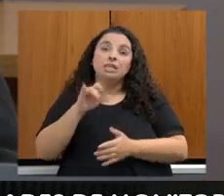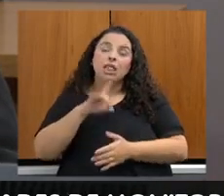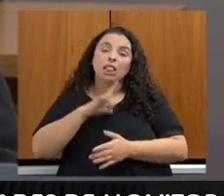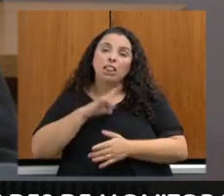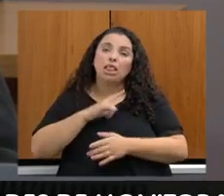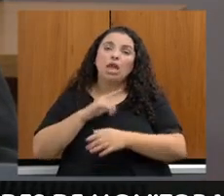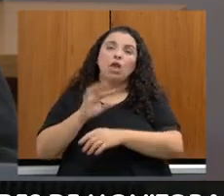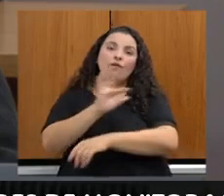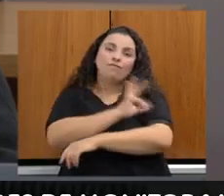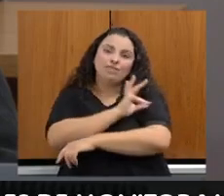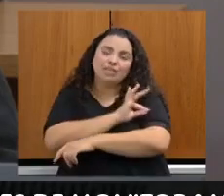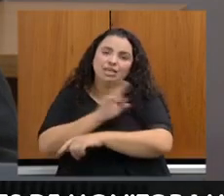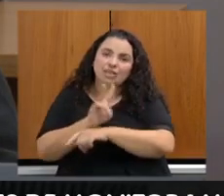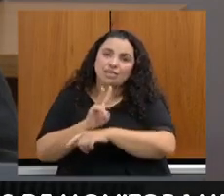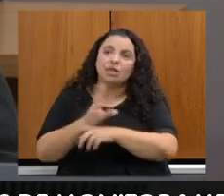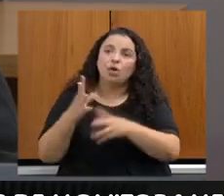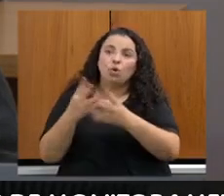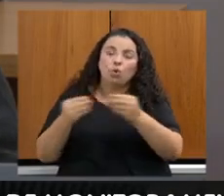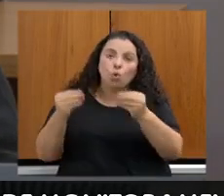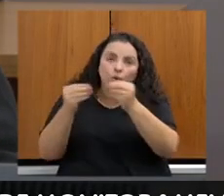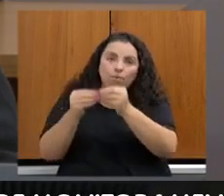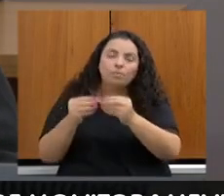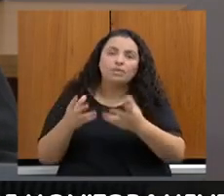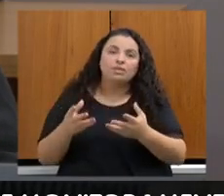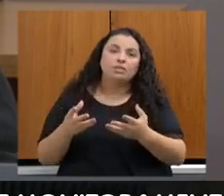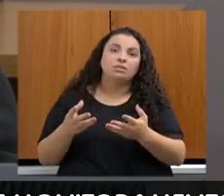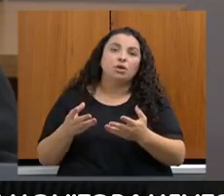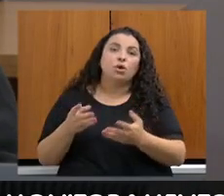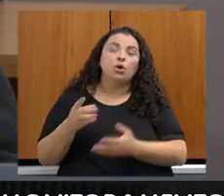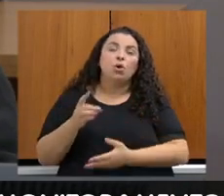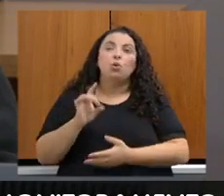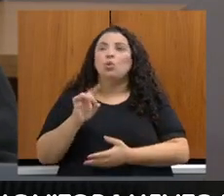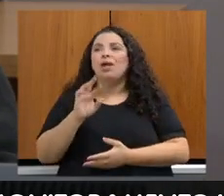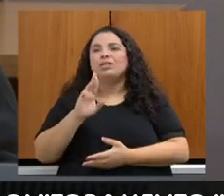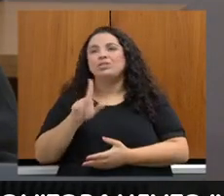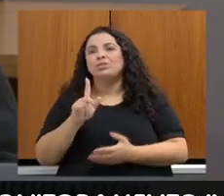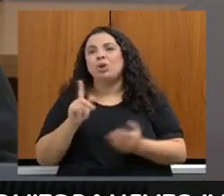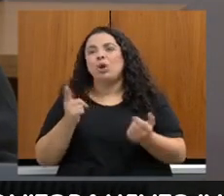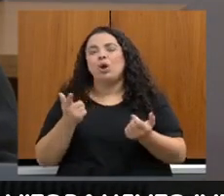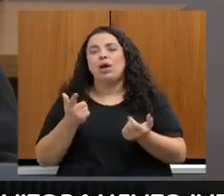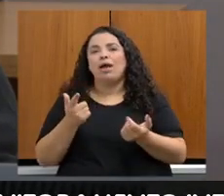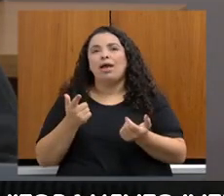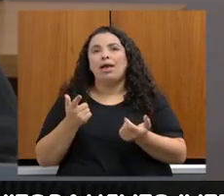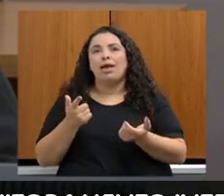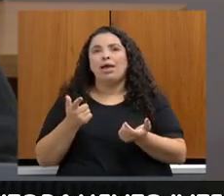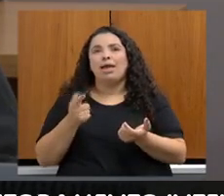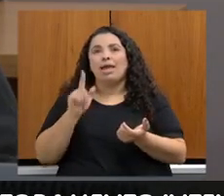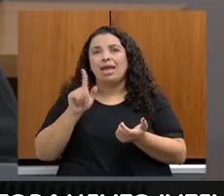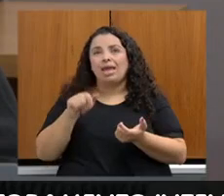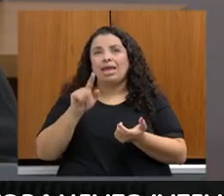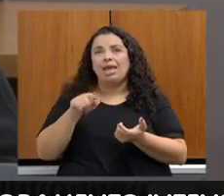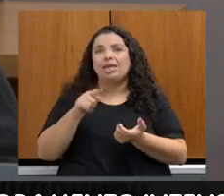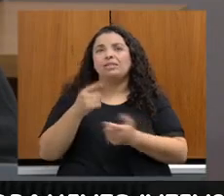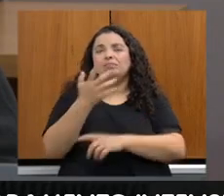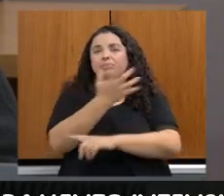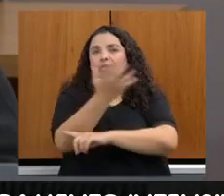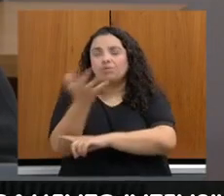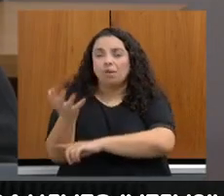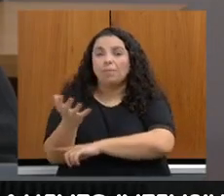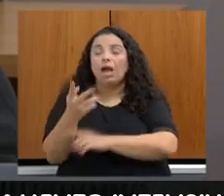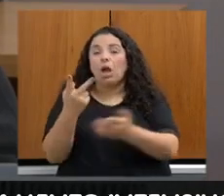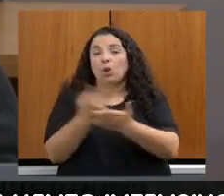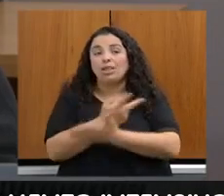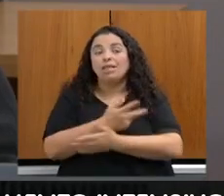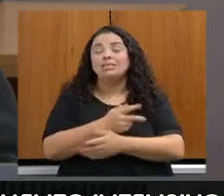compensação, não necessariamente essas supressões, esse desmatamento, ocorrem em áreas de reserva legal,